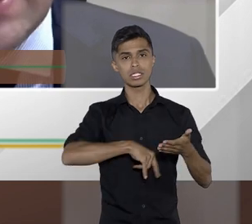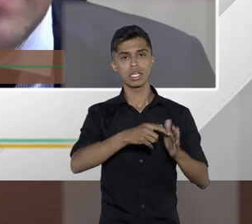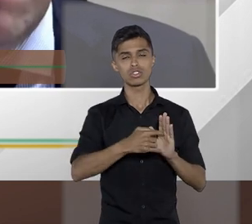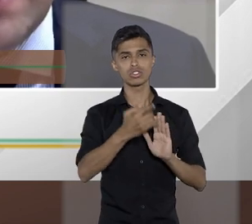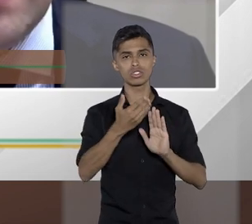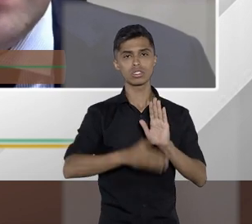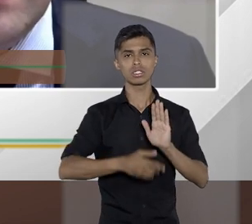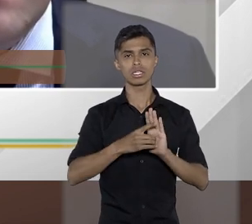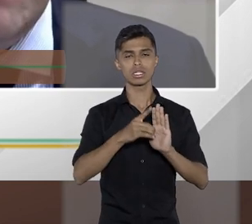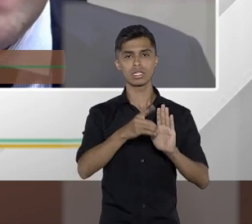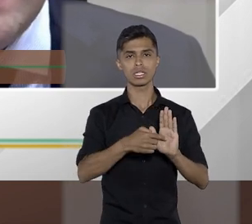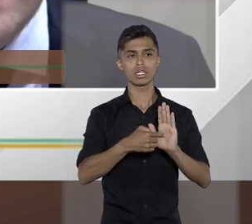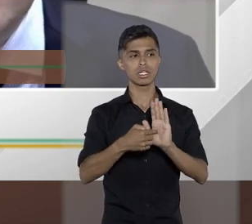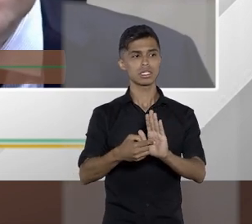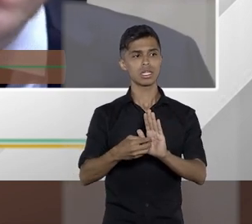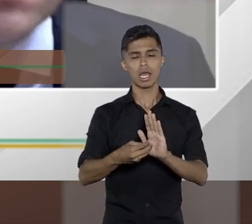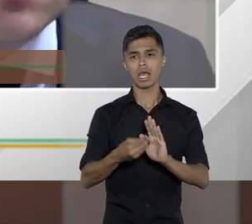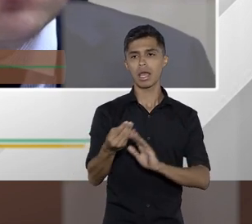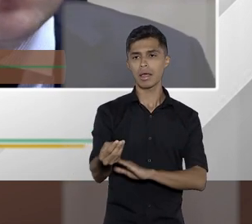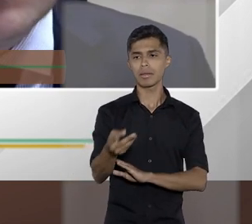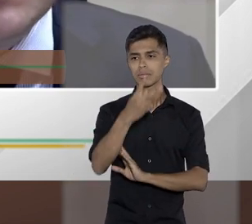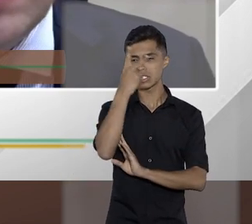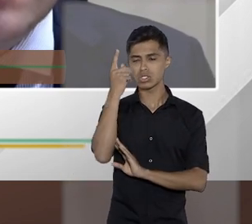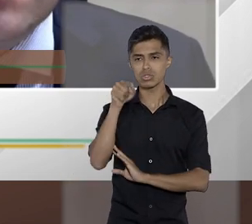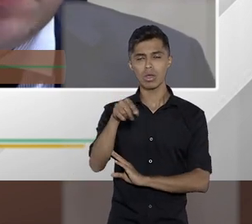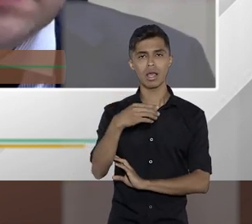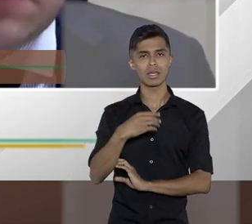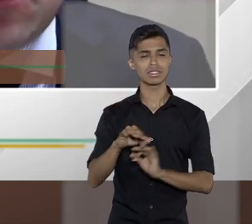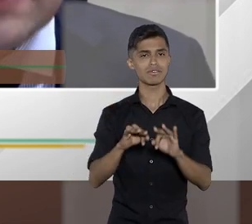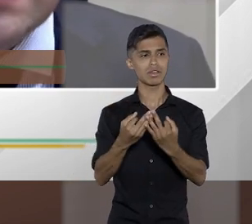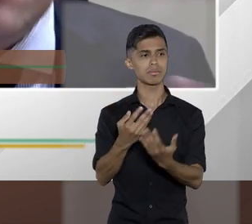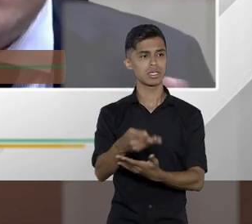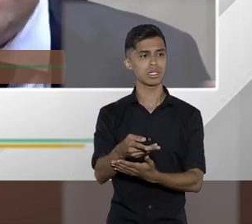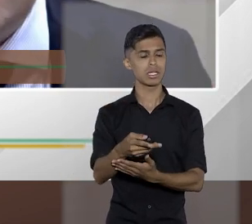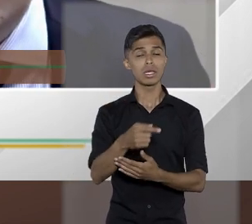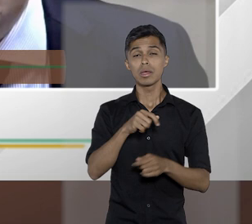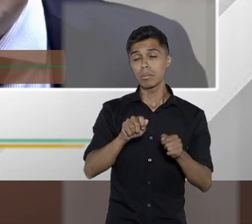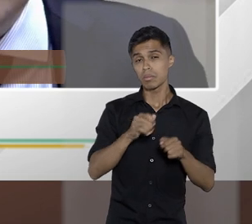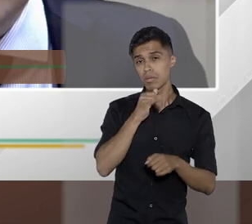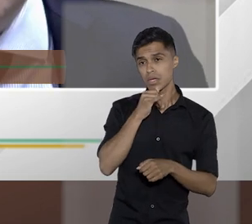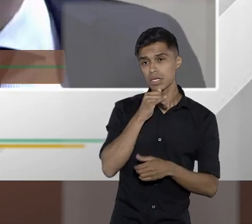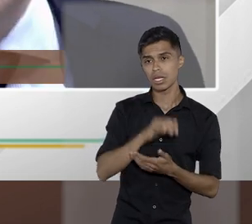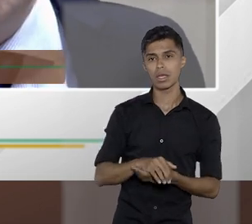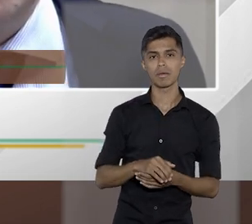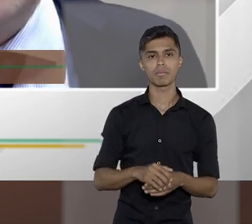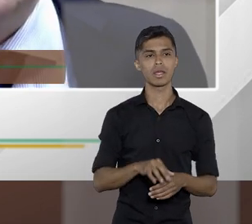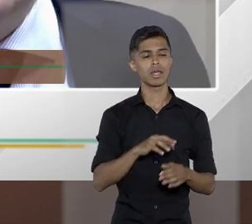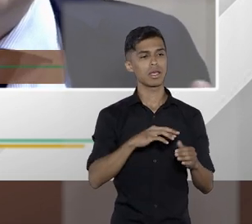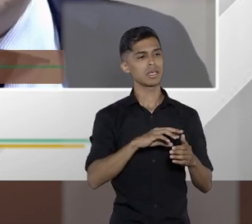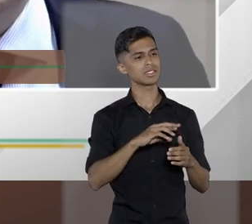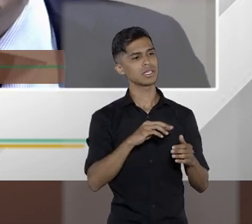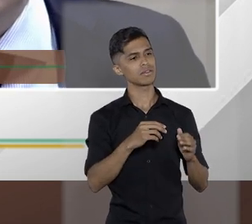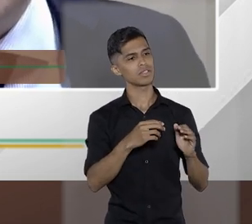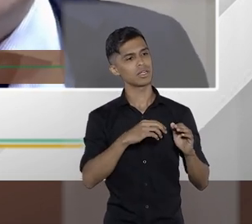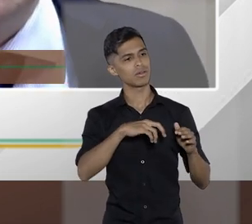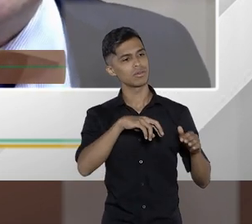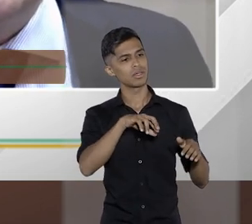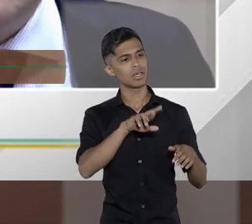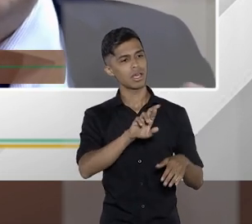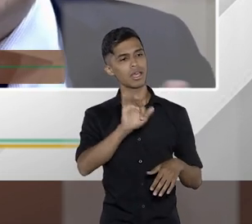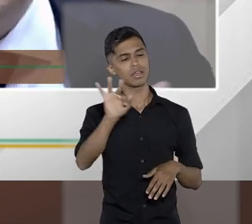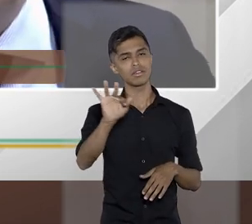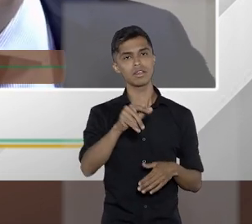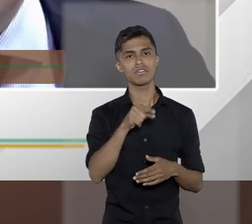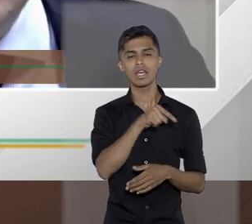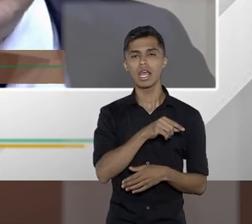débitos para parentes do contribuinte. Então, por exemplo, receita federal vai exigir procuração, vai exigir contrato